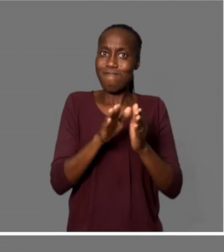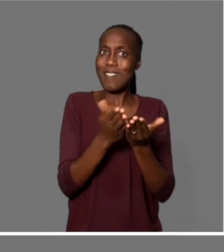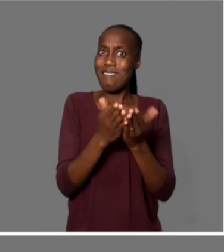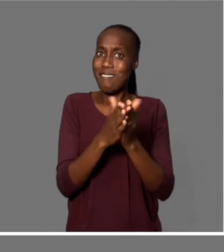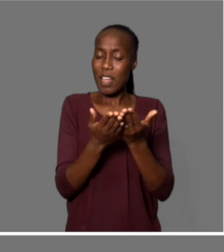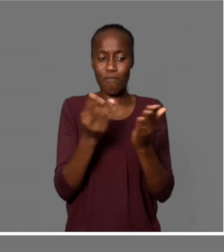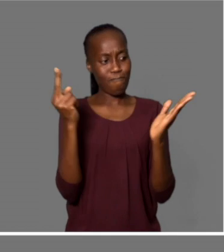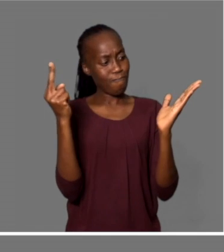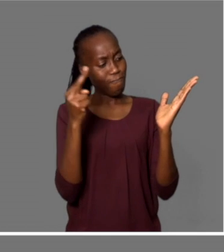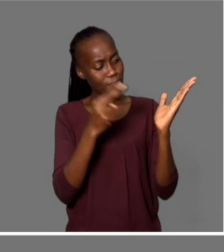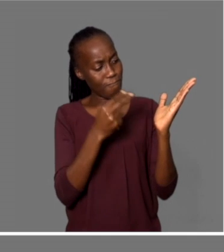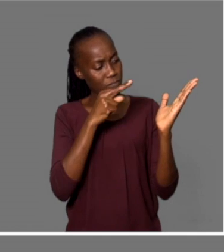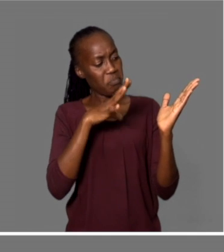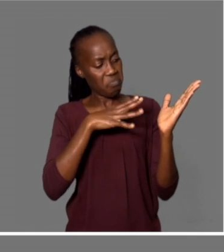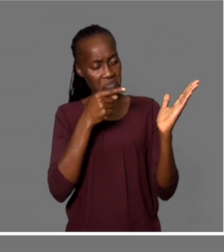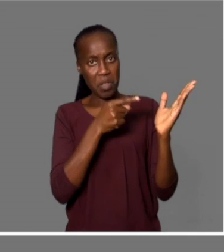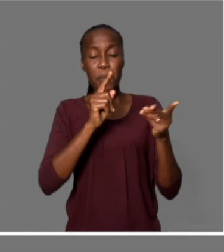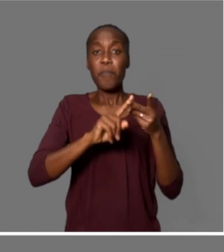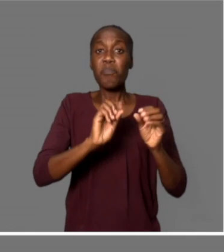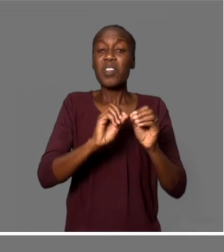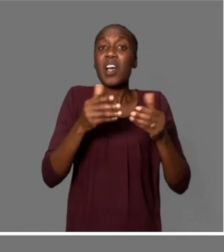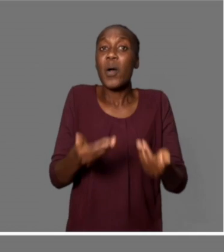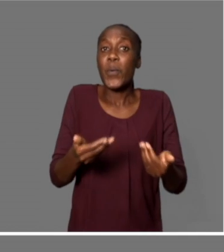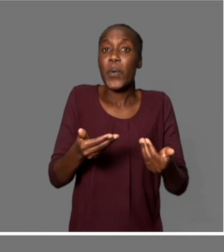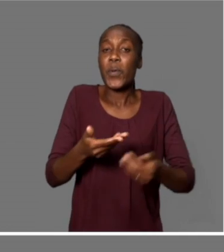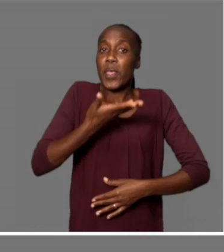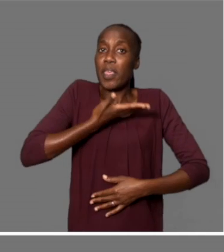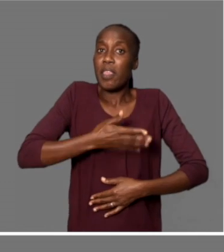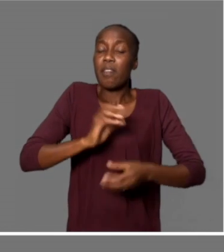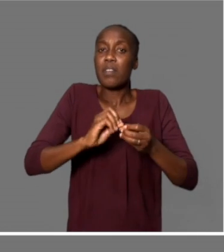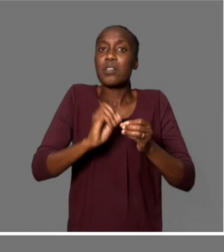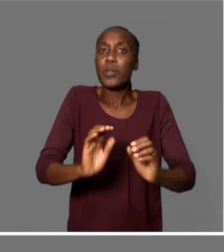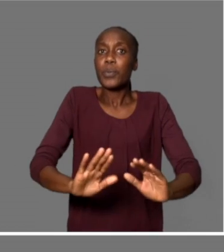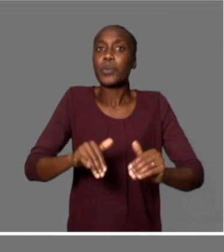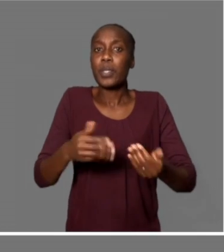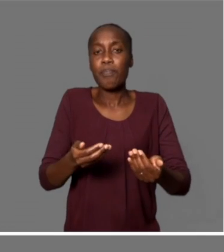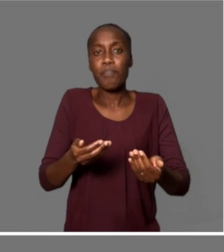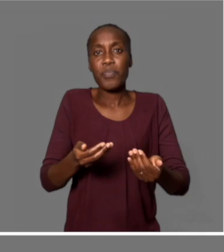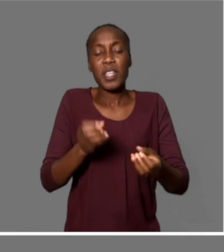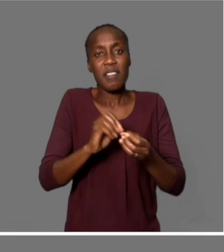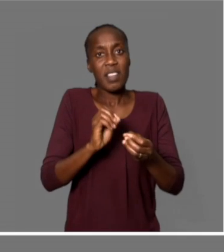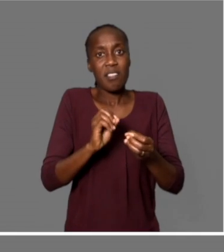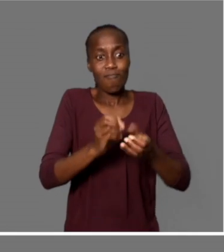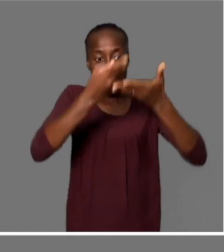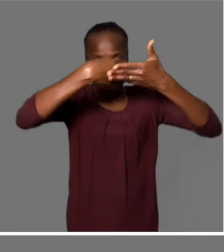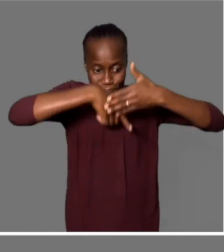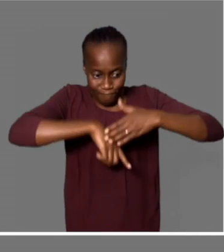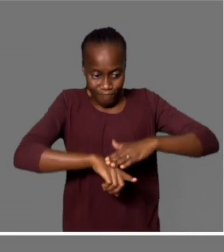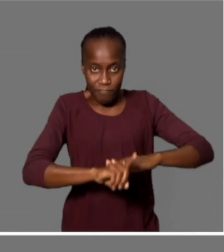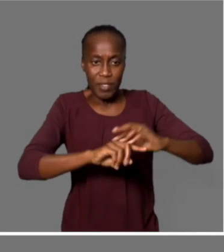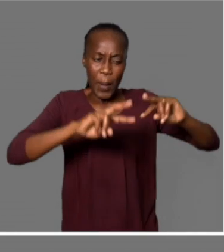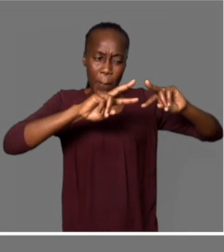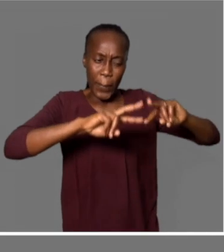agora. E também nessa consulta com o fisiatra, talvez seria melhor também termos a opinião de um ortopedista.